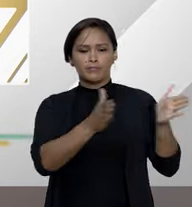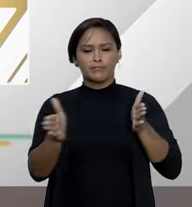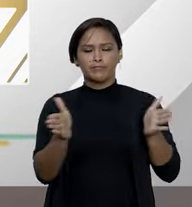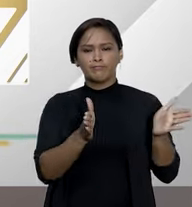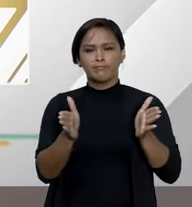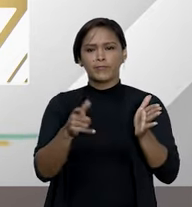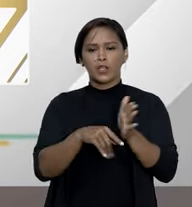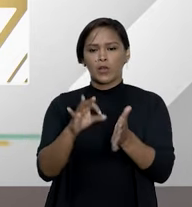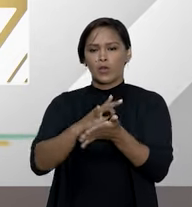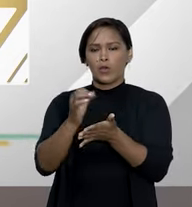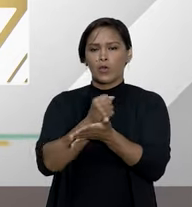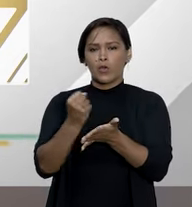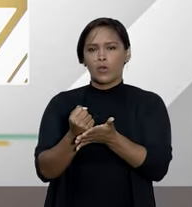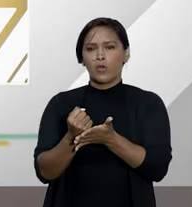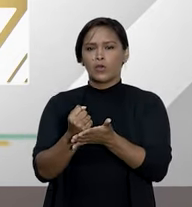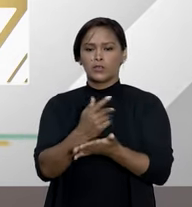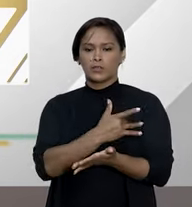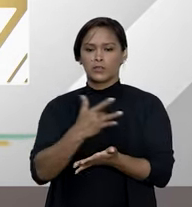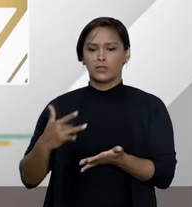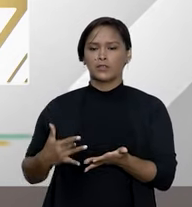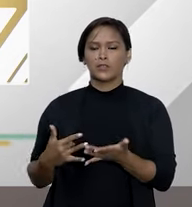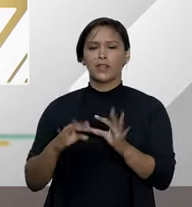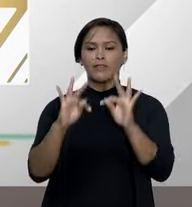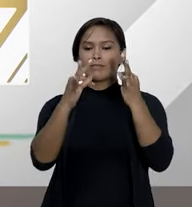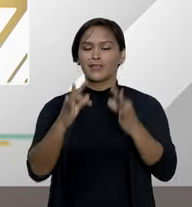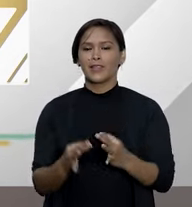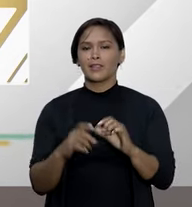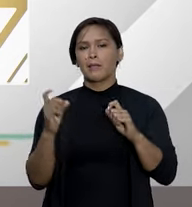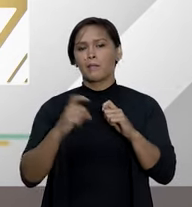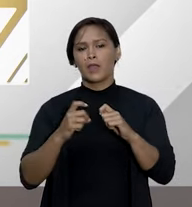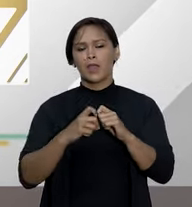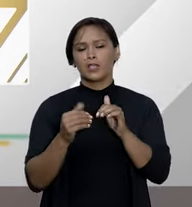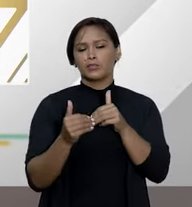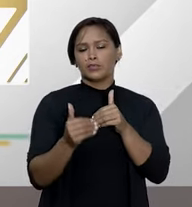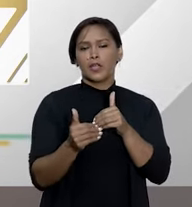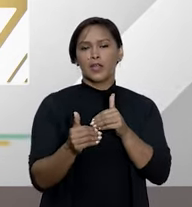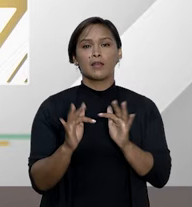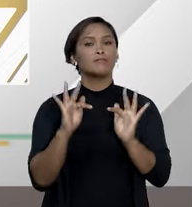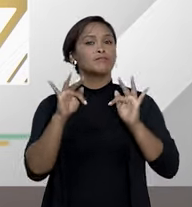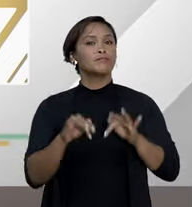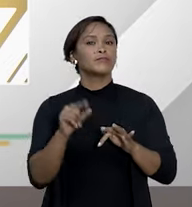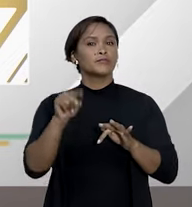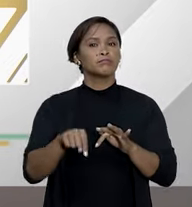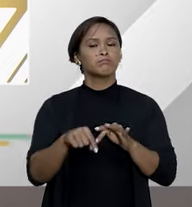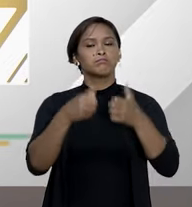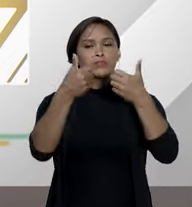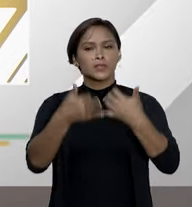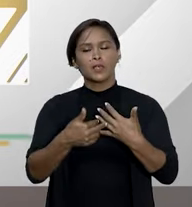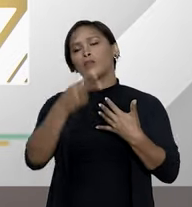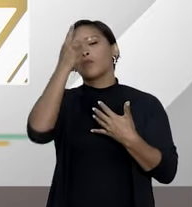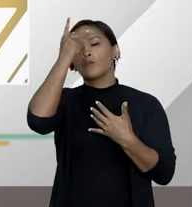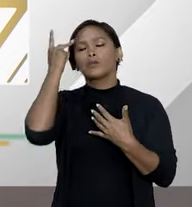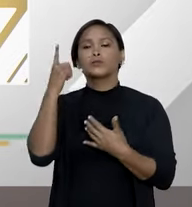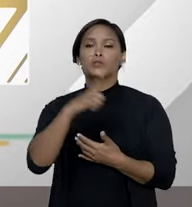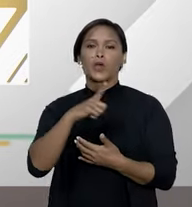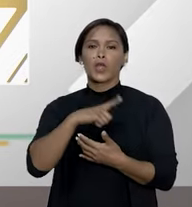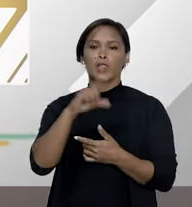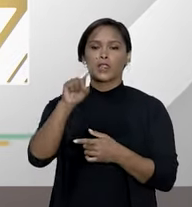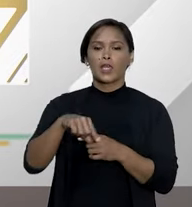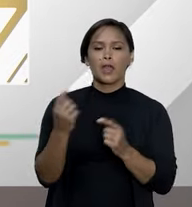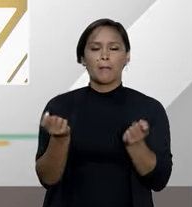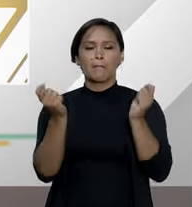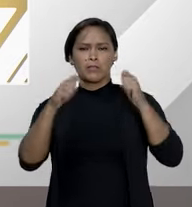o contrato de beneficiário que está em tratamento médico. Afinal, o consumidor é resguardado nessas